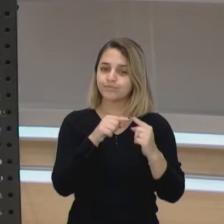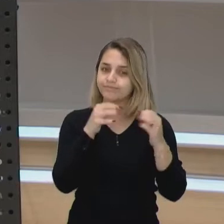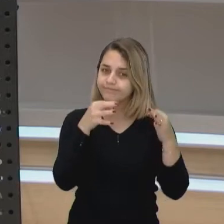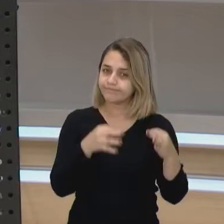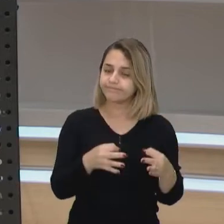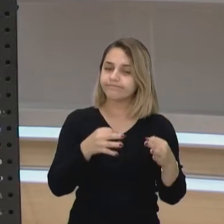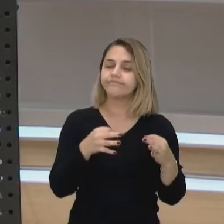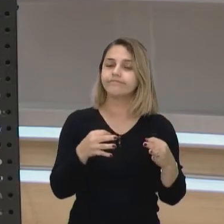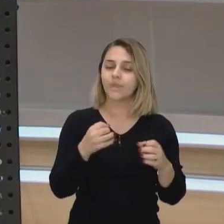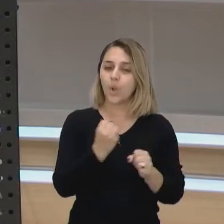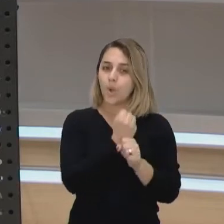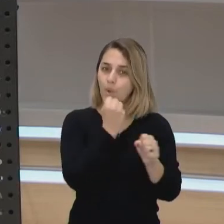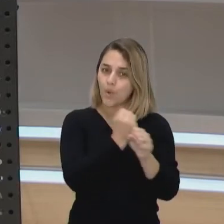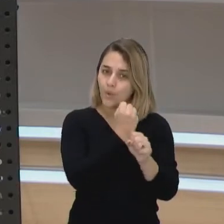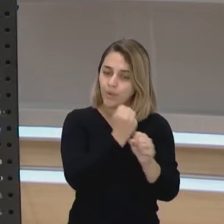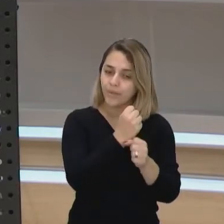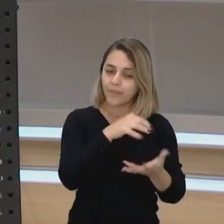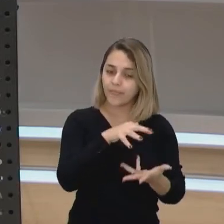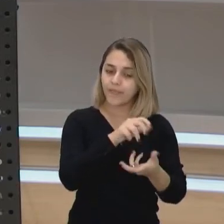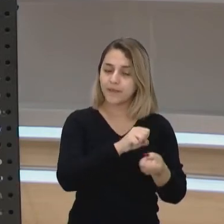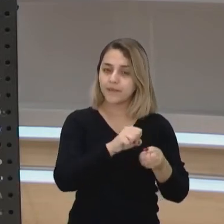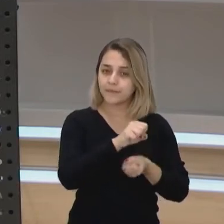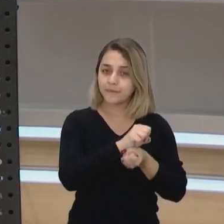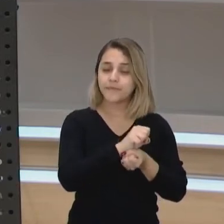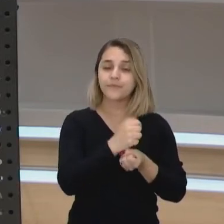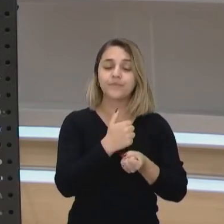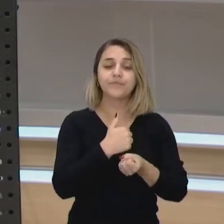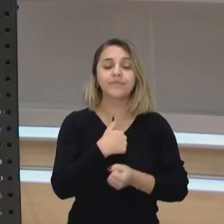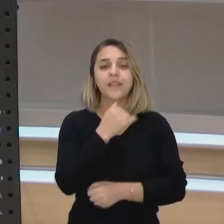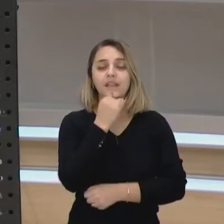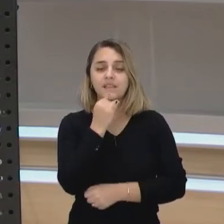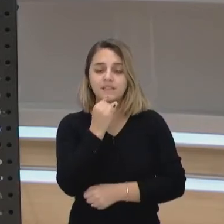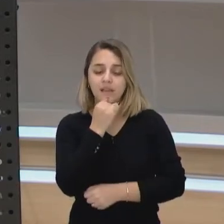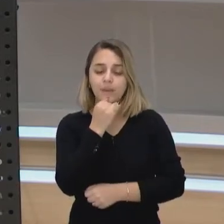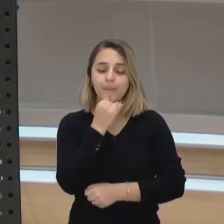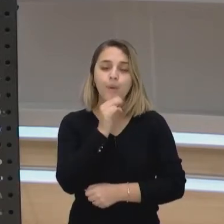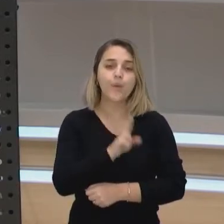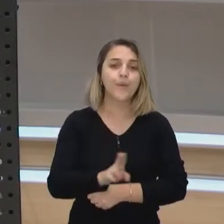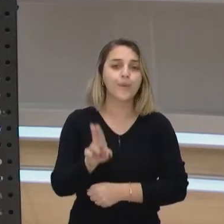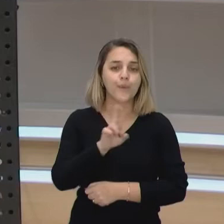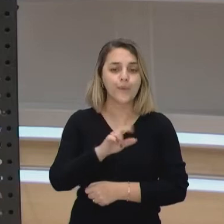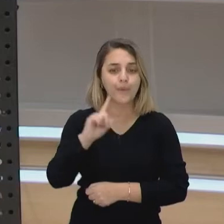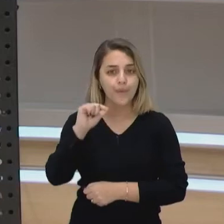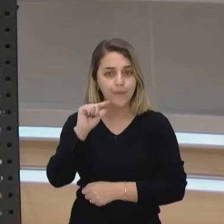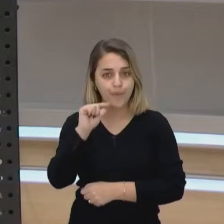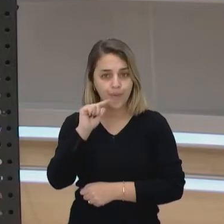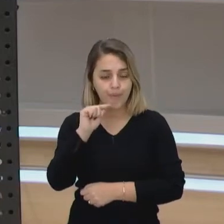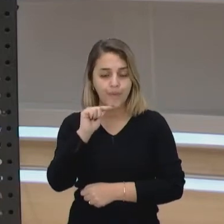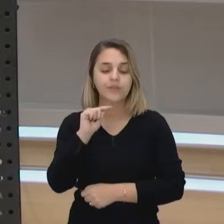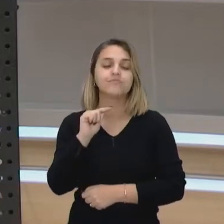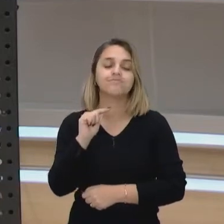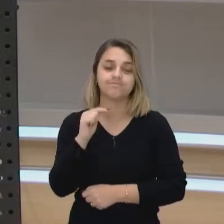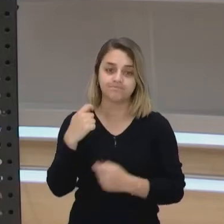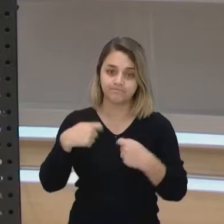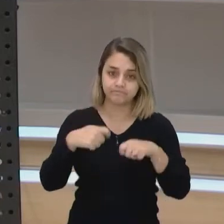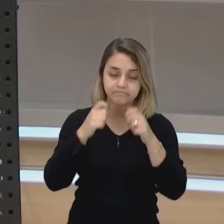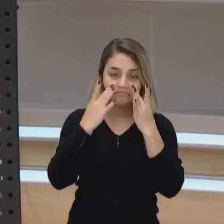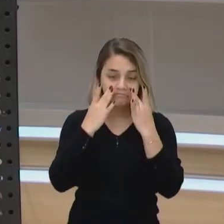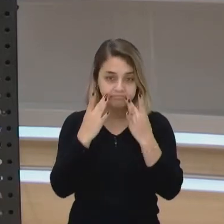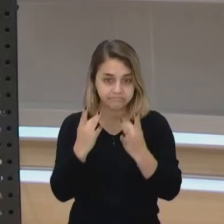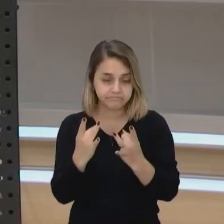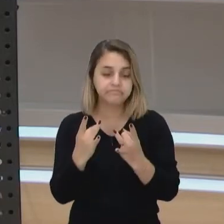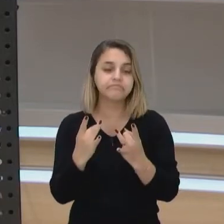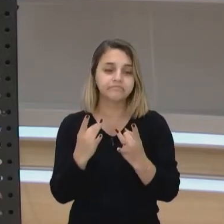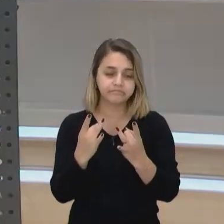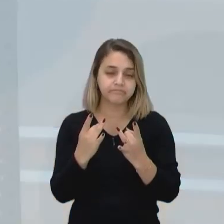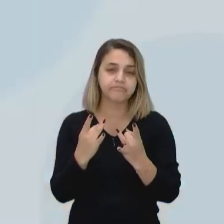sustentável. O tópico, por exemplo, em relação ao consumo da água, é sempre um ponto de atenção para